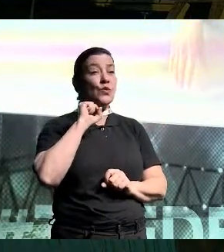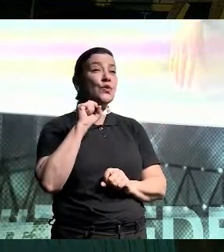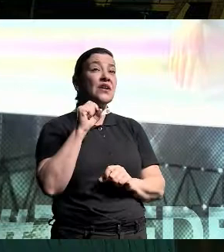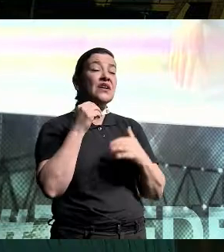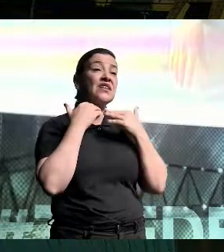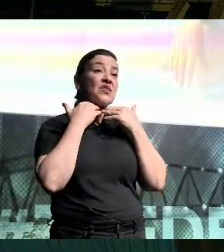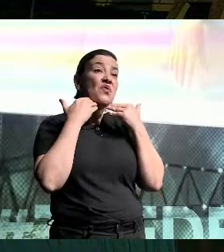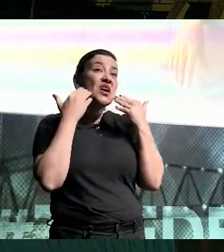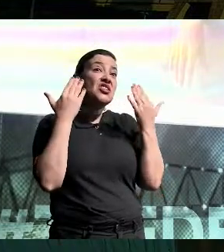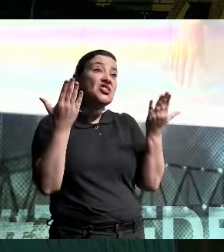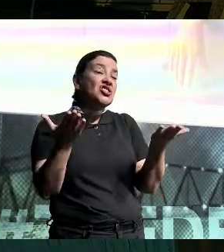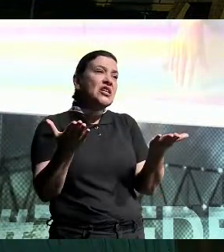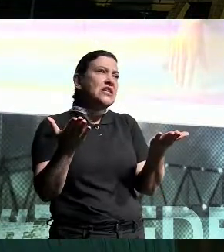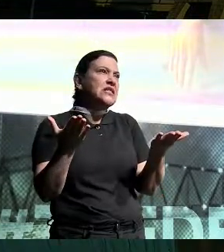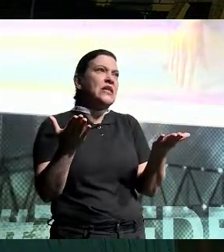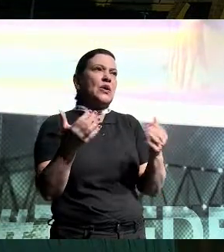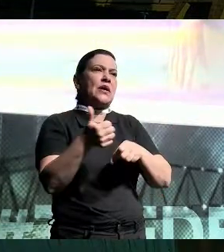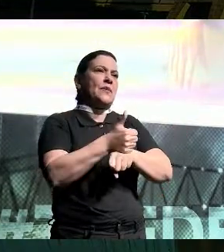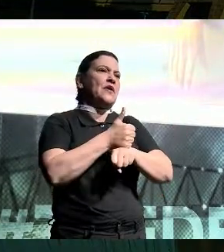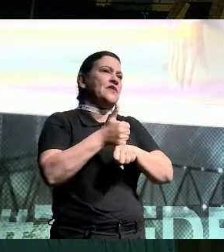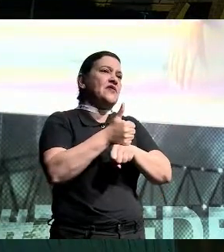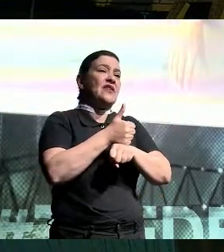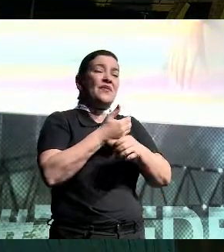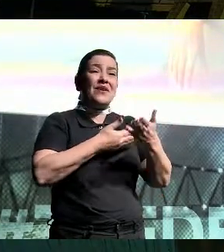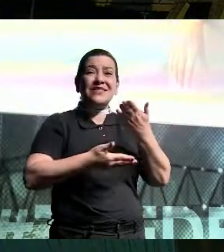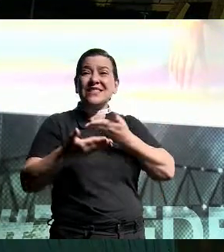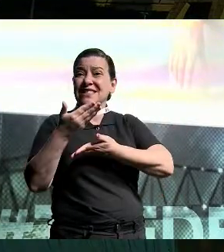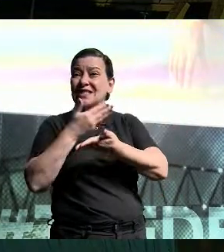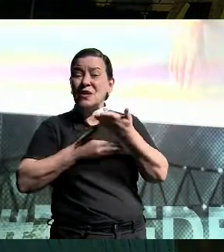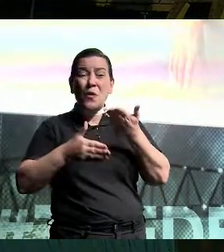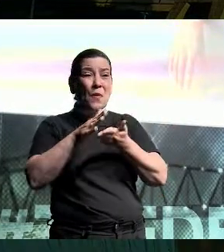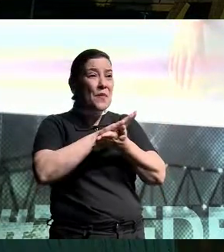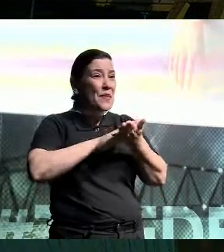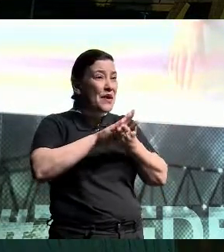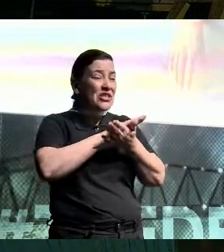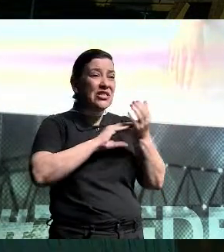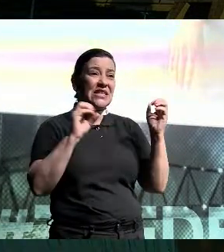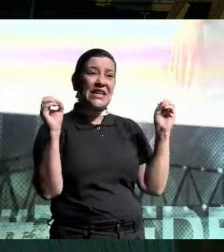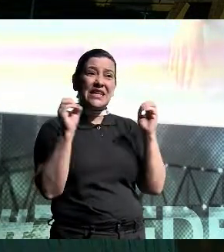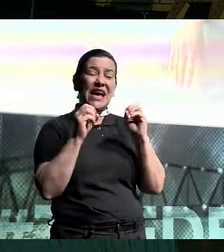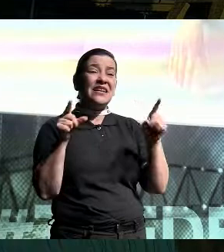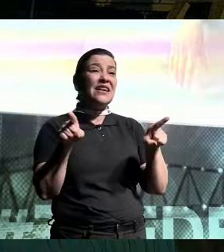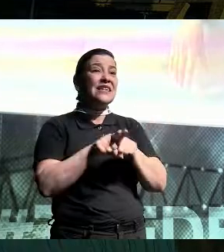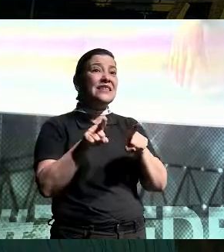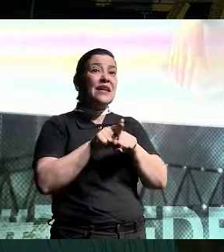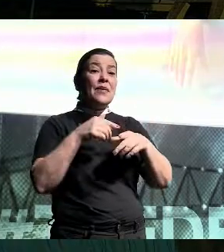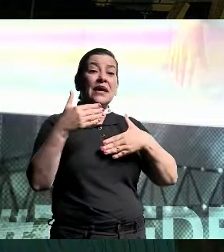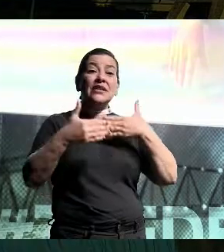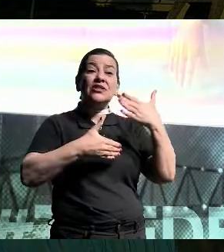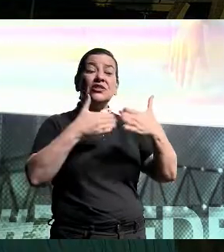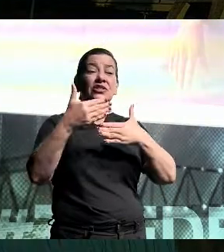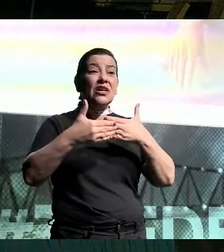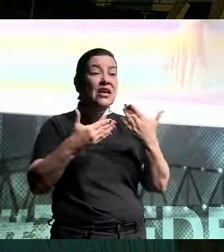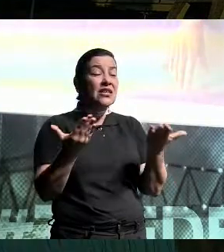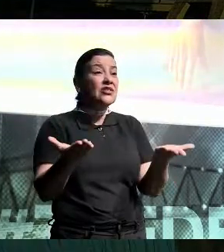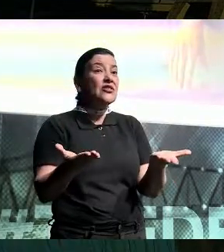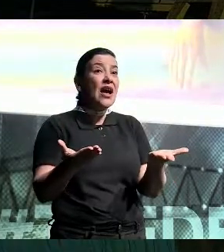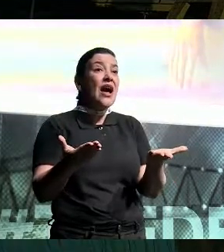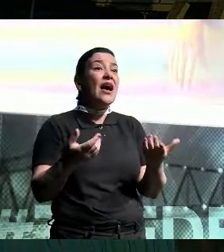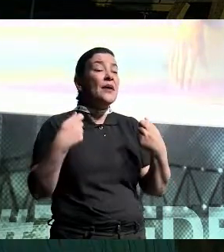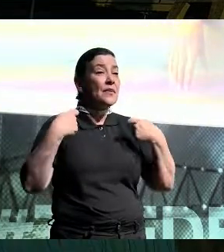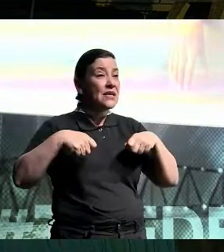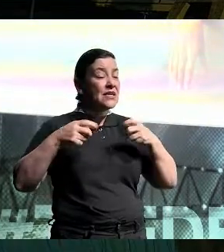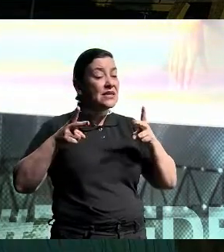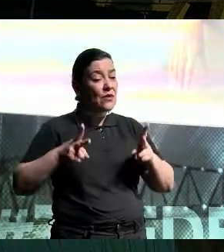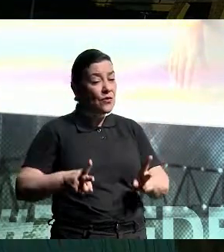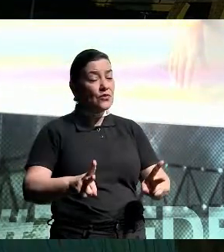adianta ser um super especialista se eu não compartilhar o meu conhecimento, se eu não passar isso adiante para que as próximas gerações continuem